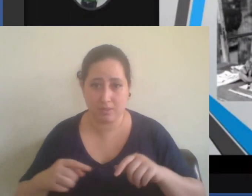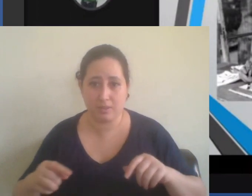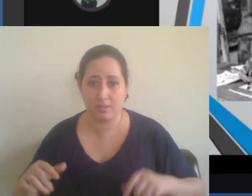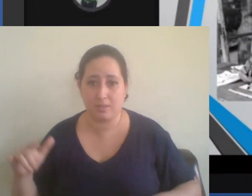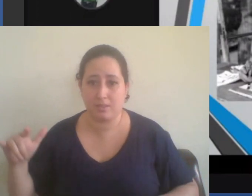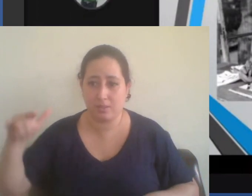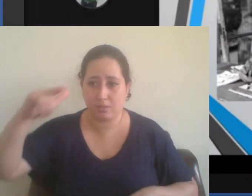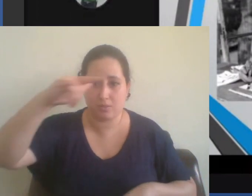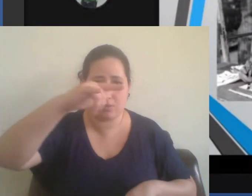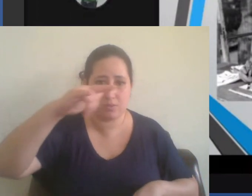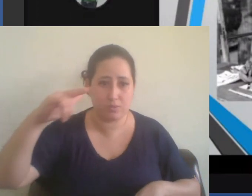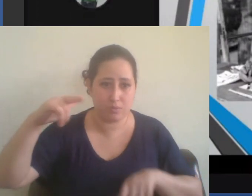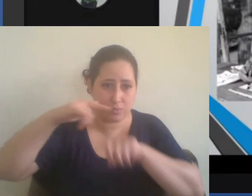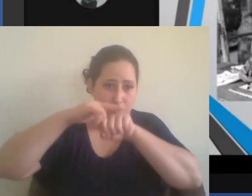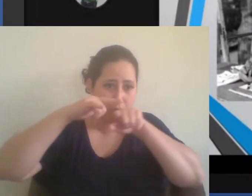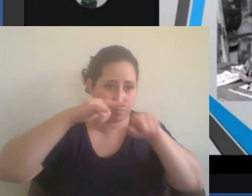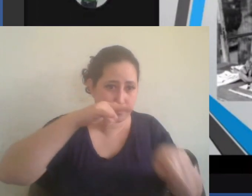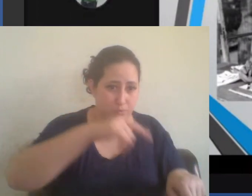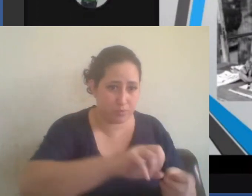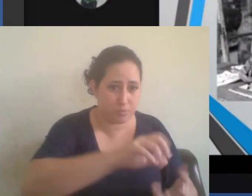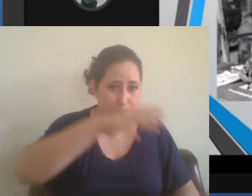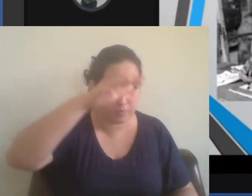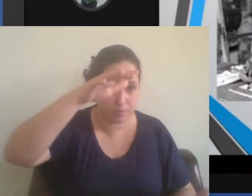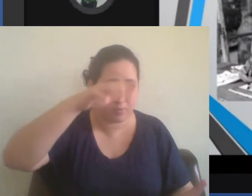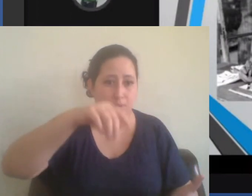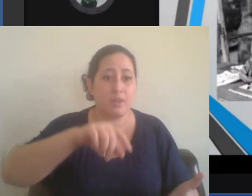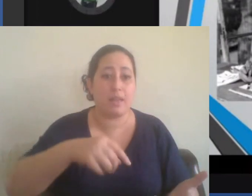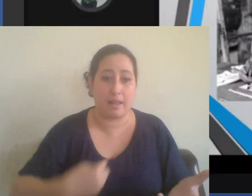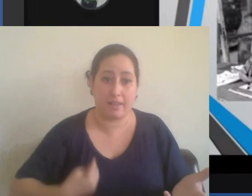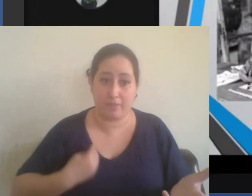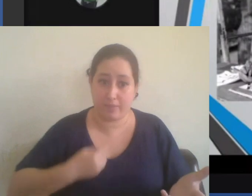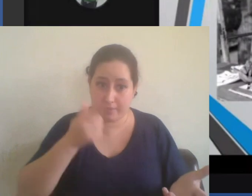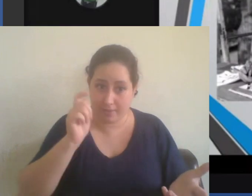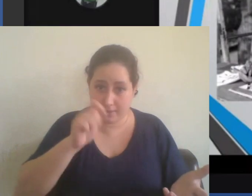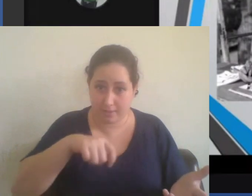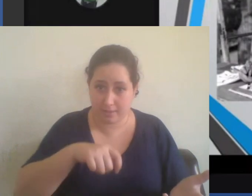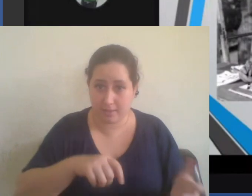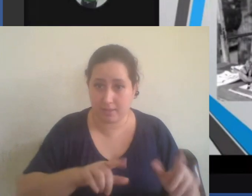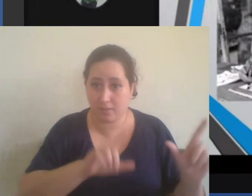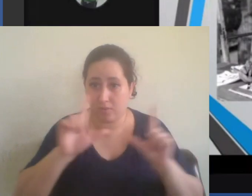de Hiroshima e Nagasaki na segunda foto